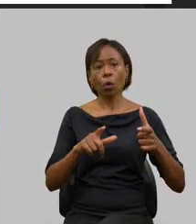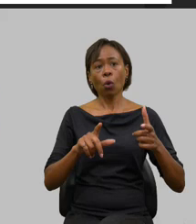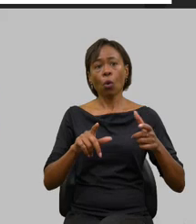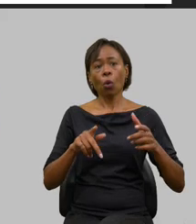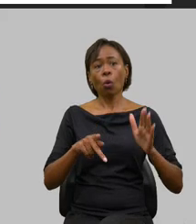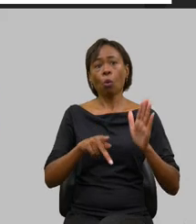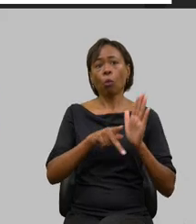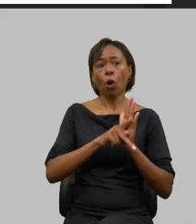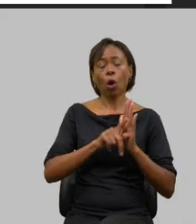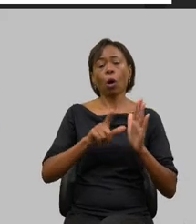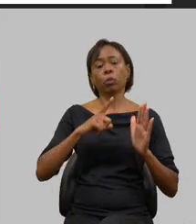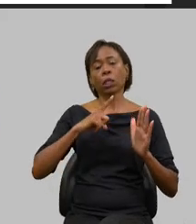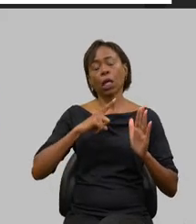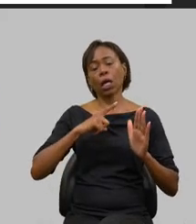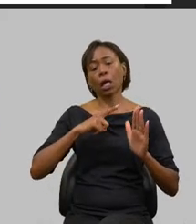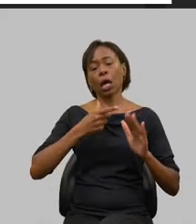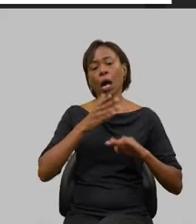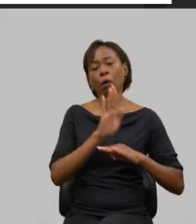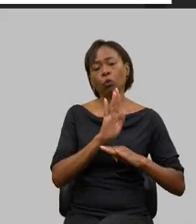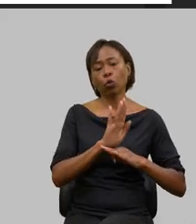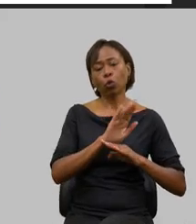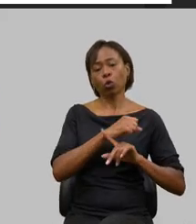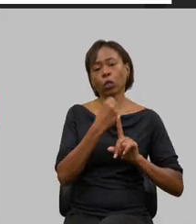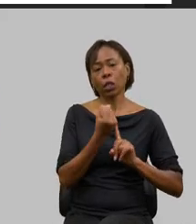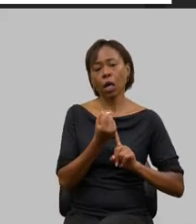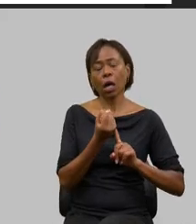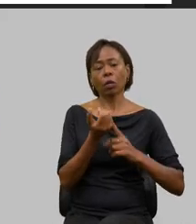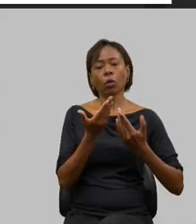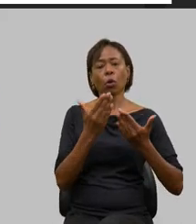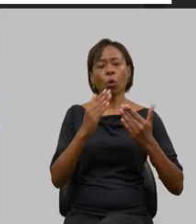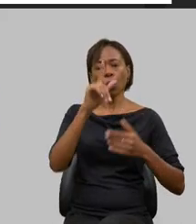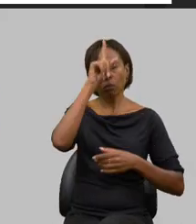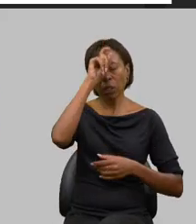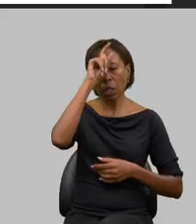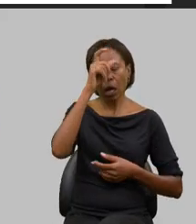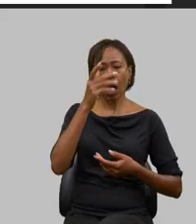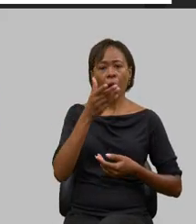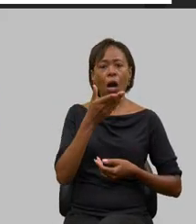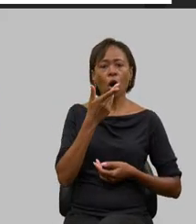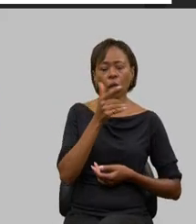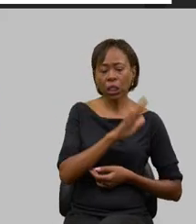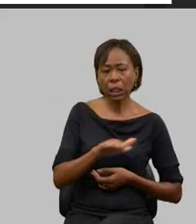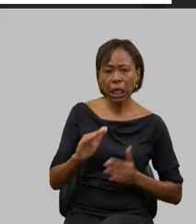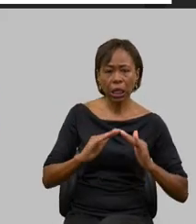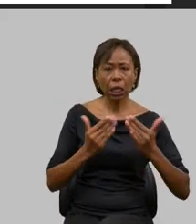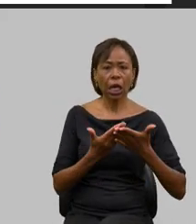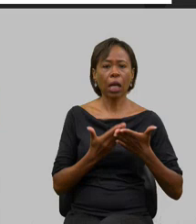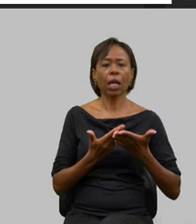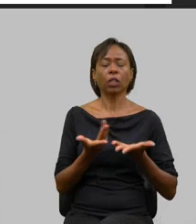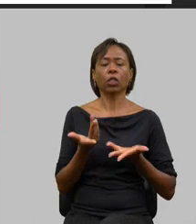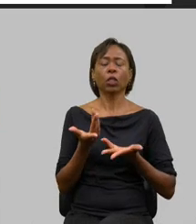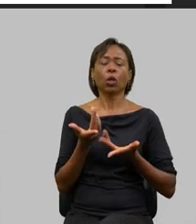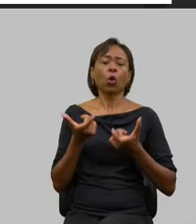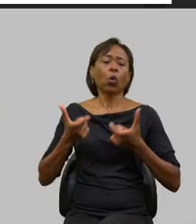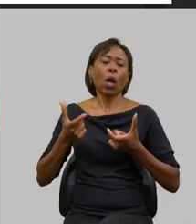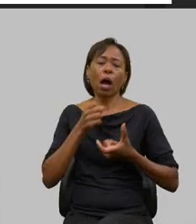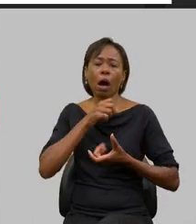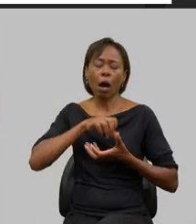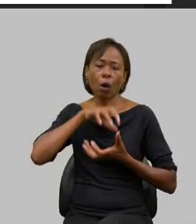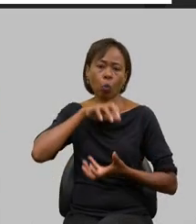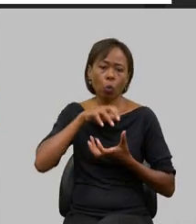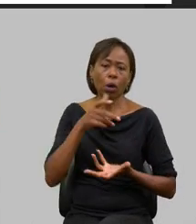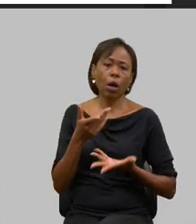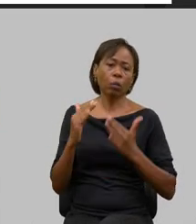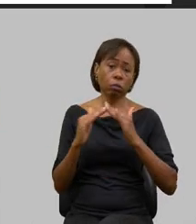faz algumas ações sociais são hospitais são creches são asilos e isso tem realmente é trazido feito um